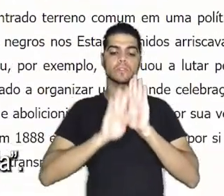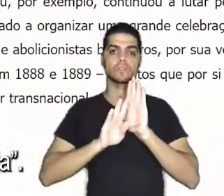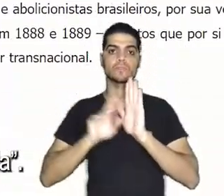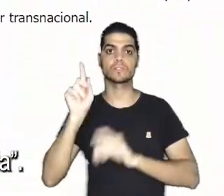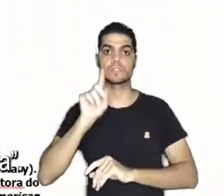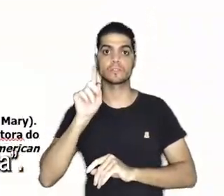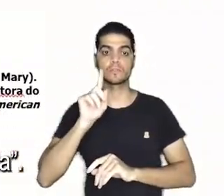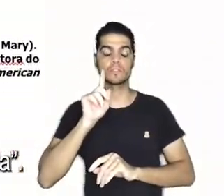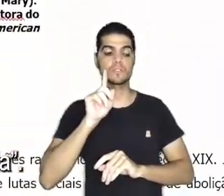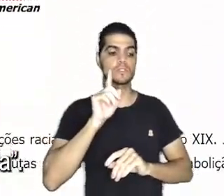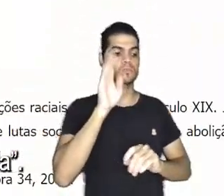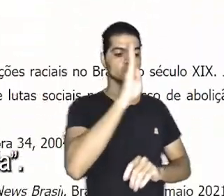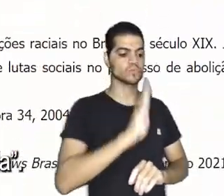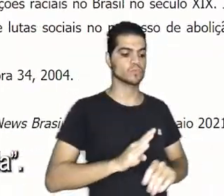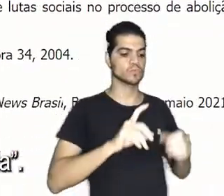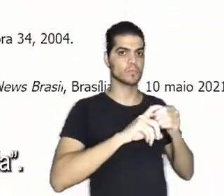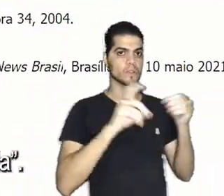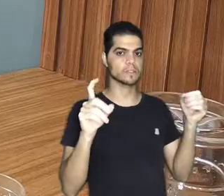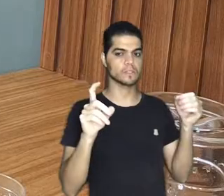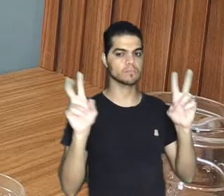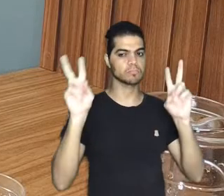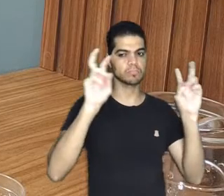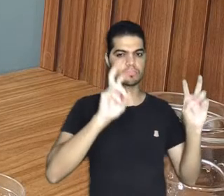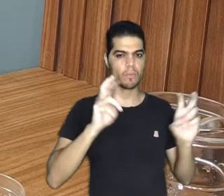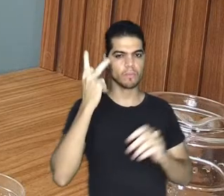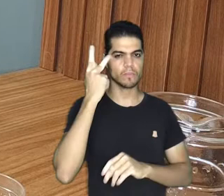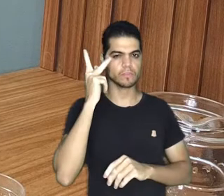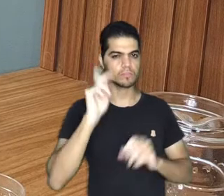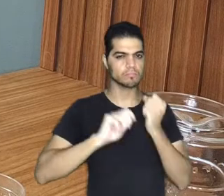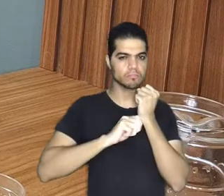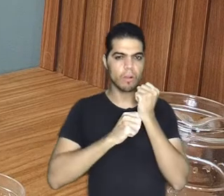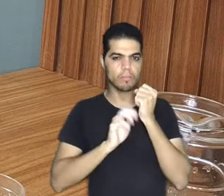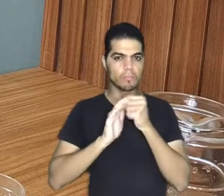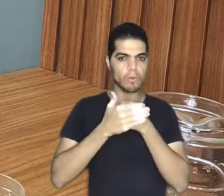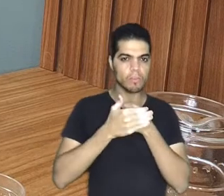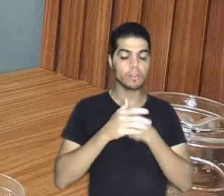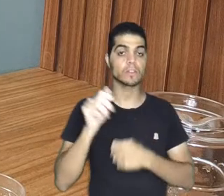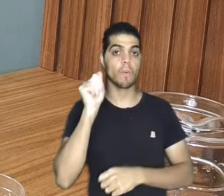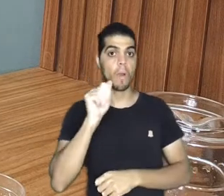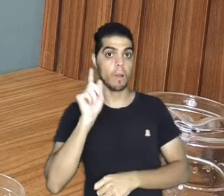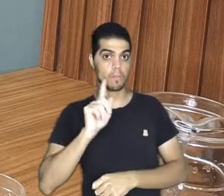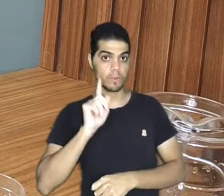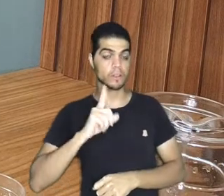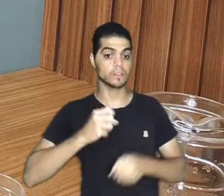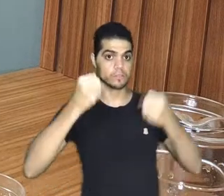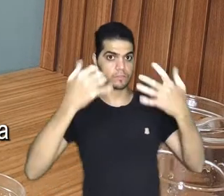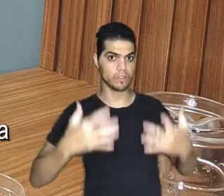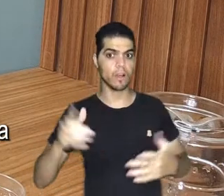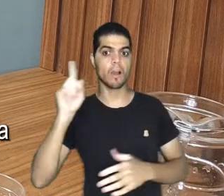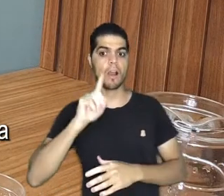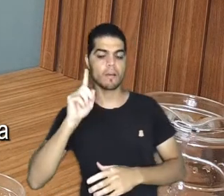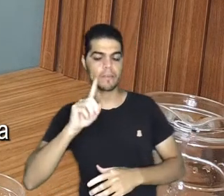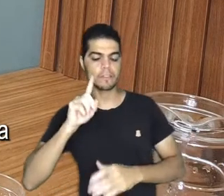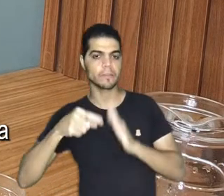Independência do Brasil, Uma História Escondida. Dá para ver que é uma americana que está falando, porque bota primeiro os Estados Unidos na frente,